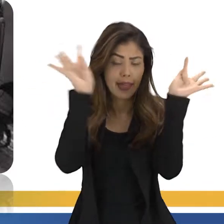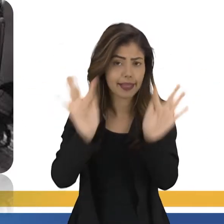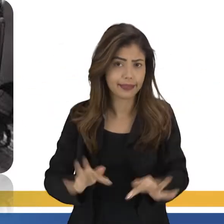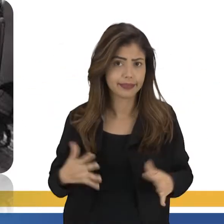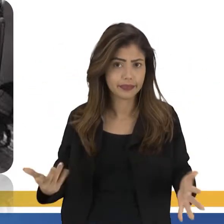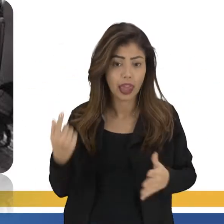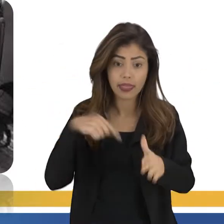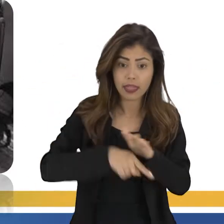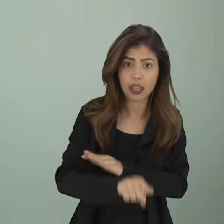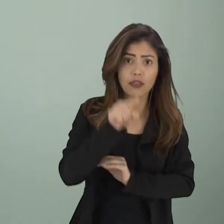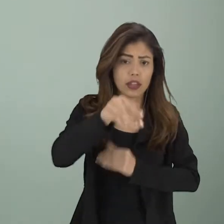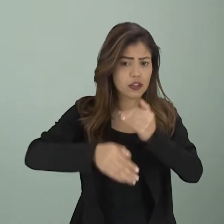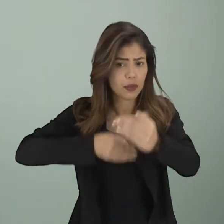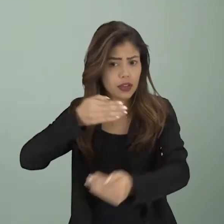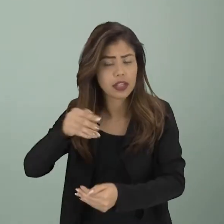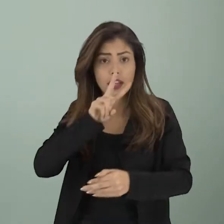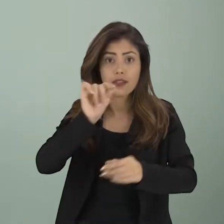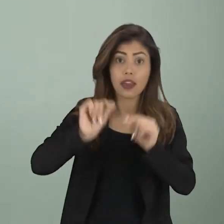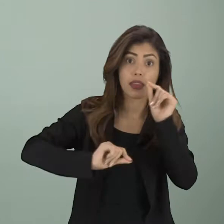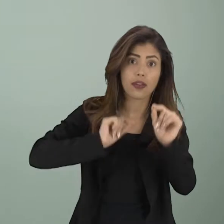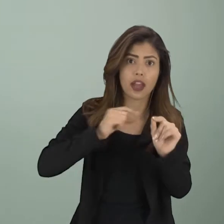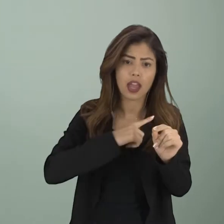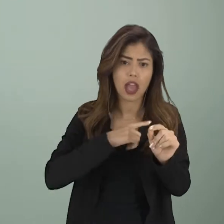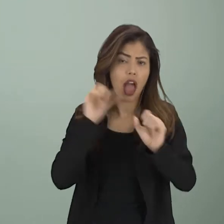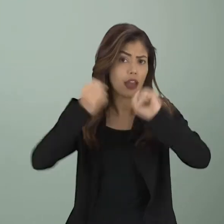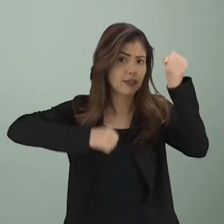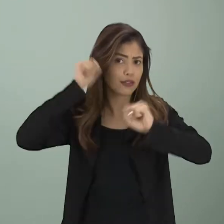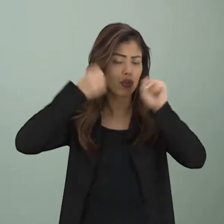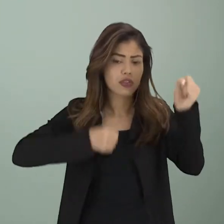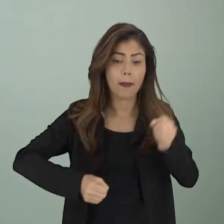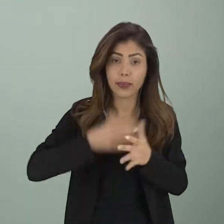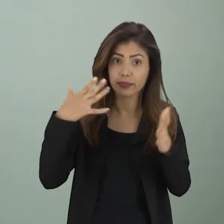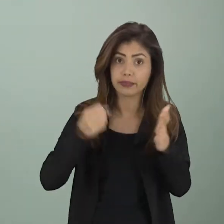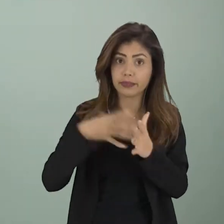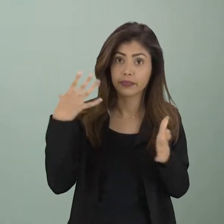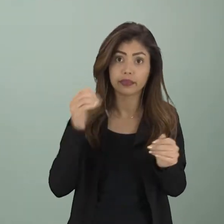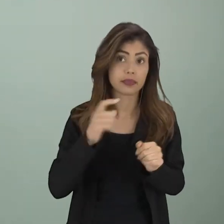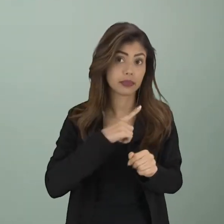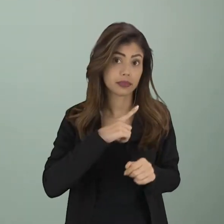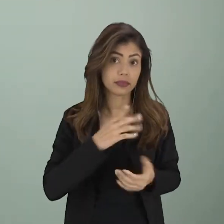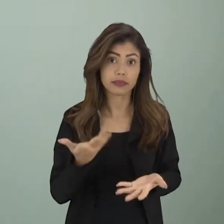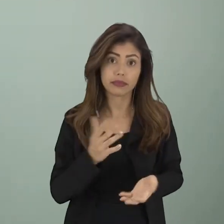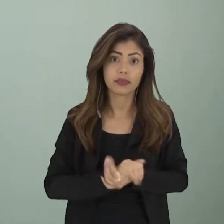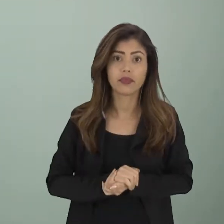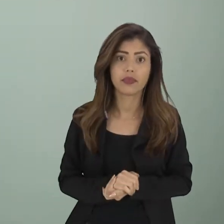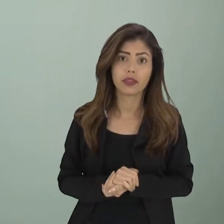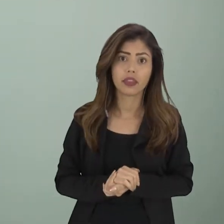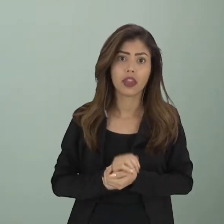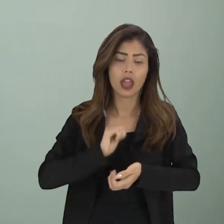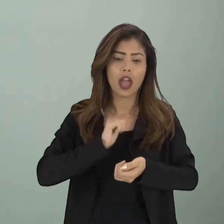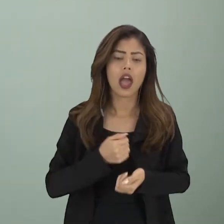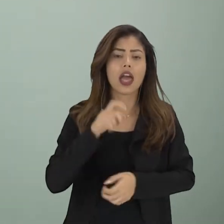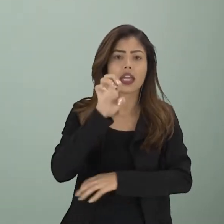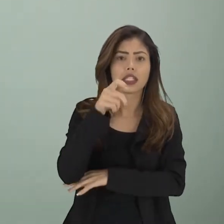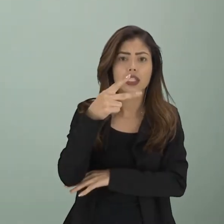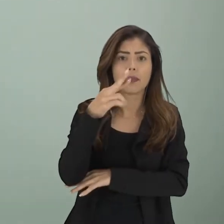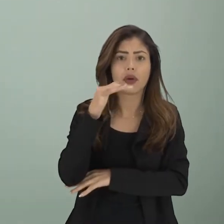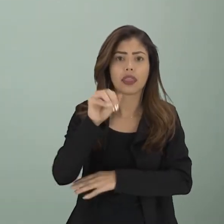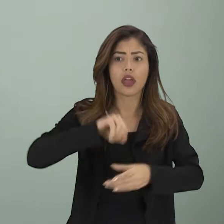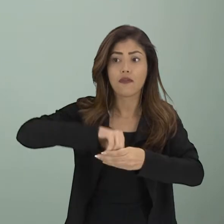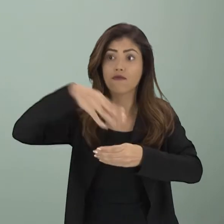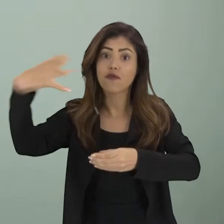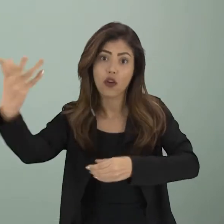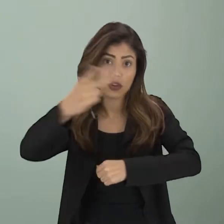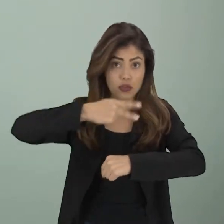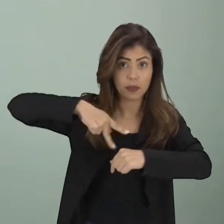E aí, dentro desse processo, a gente vai ter as indústrias produzindo muito, muito, muito, muito, e exportando também para os